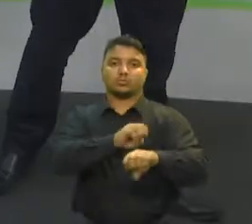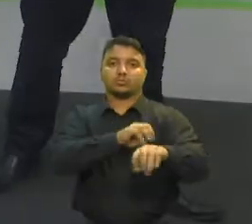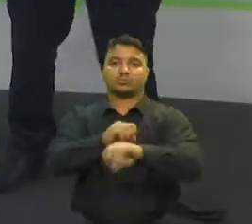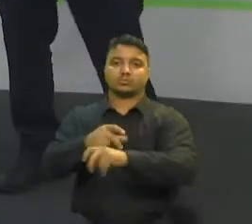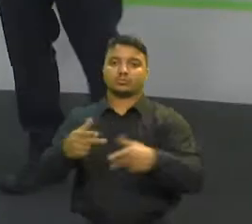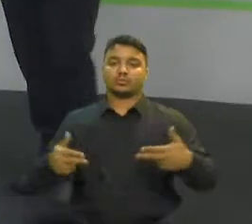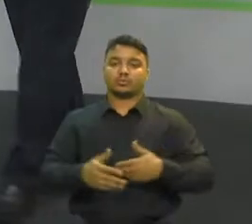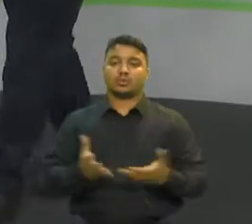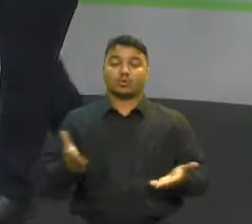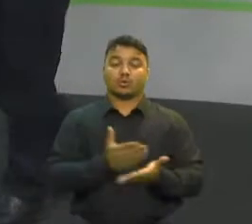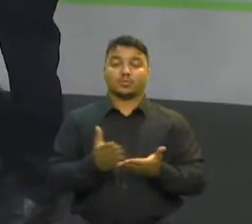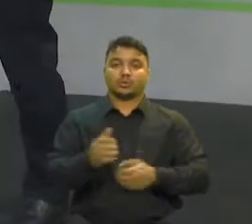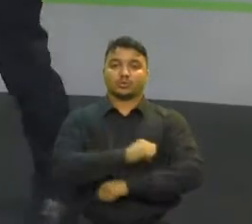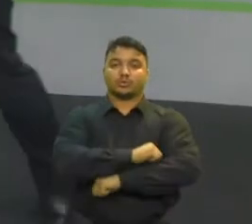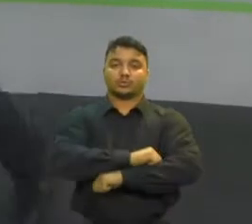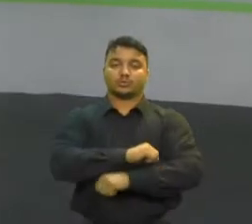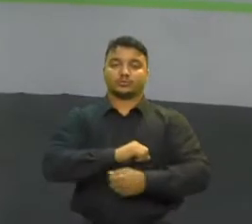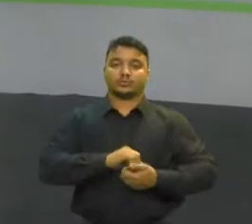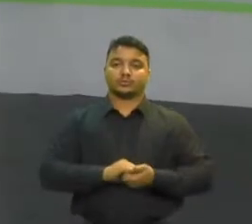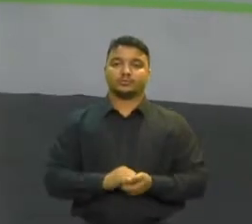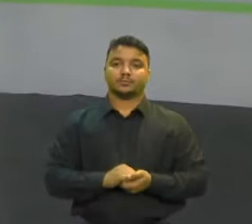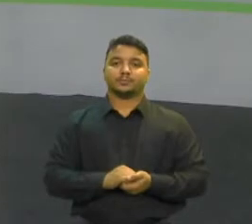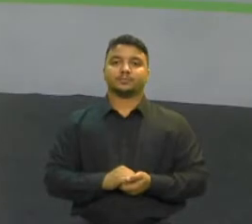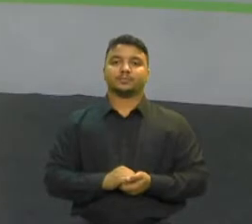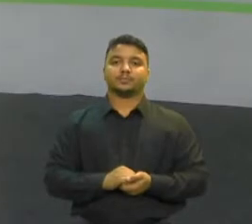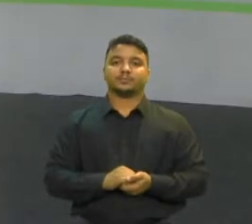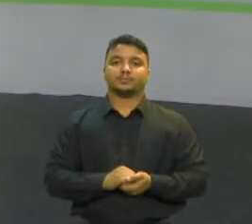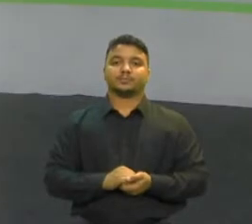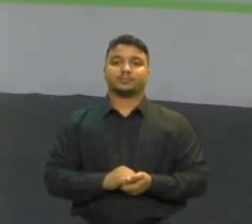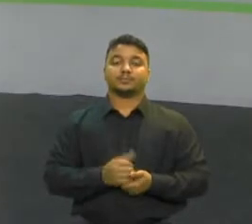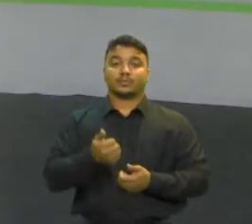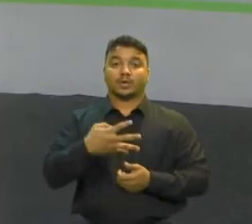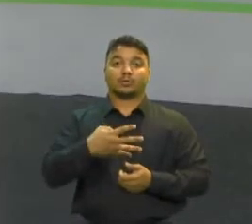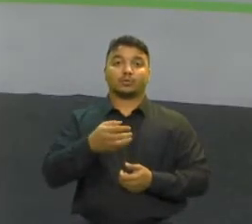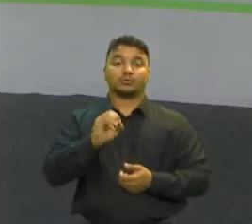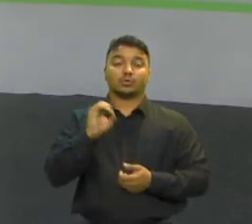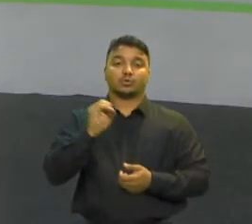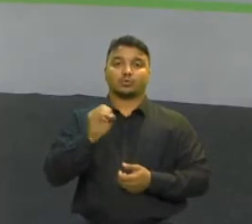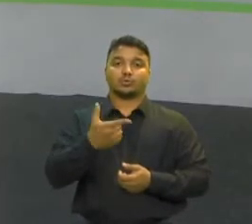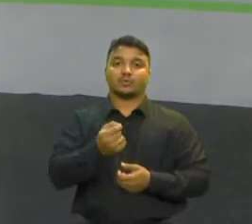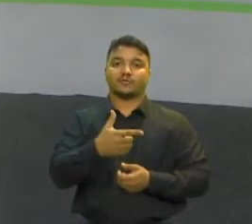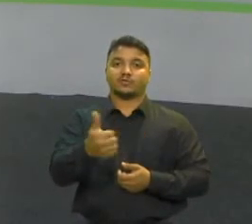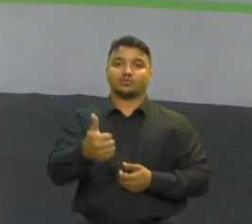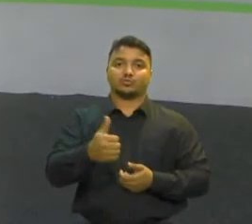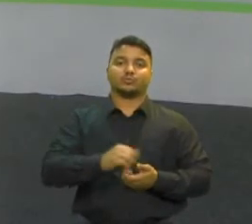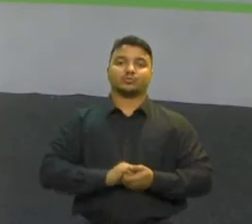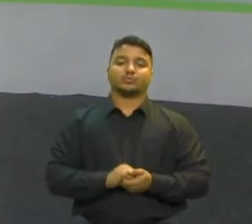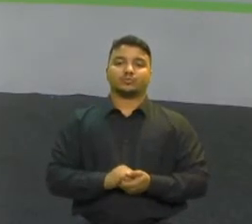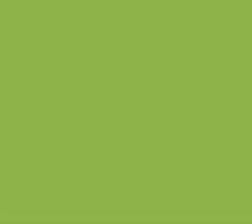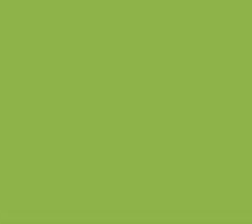Agora no primeiro expediente desta quinta-feira 14 de outubro de 2021